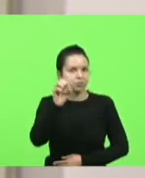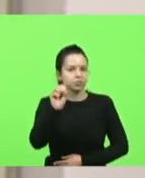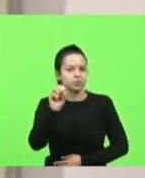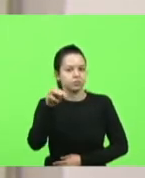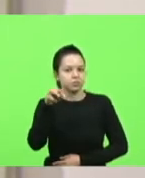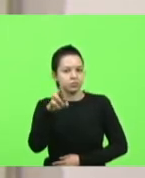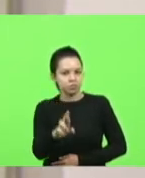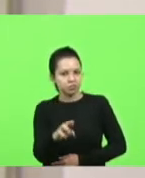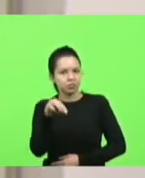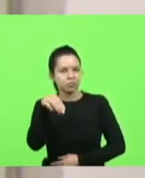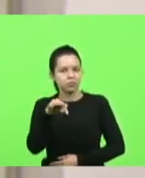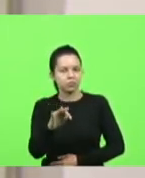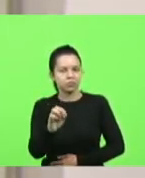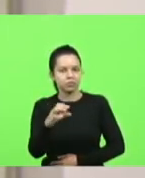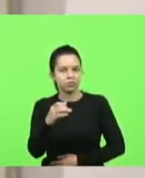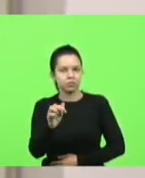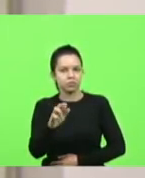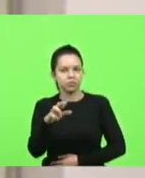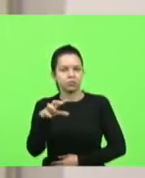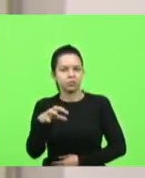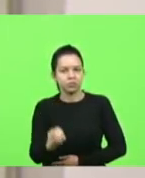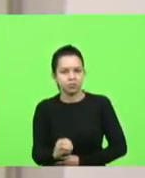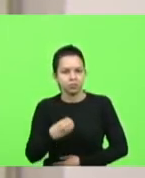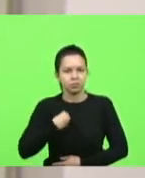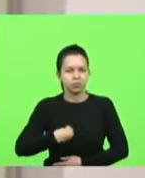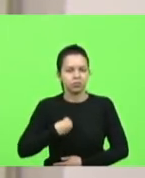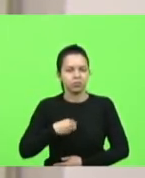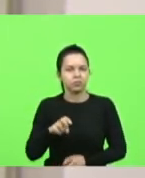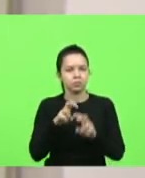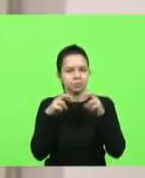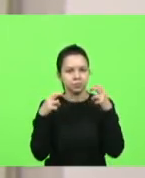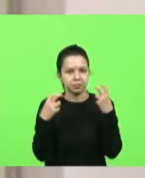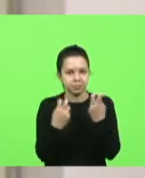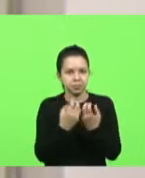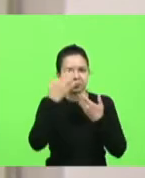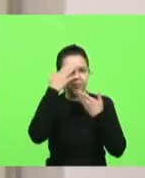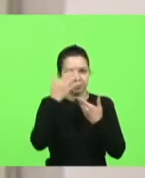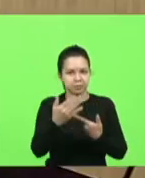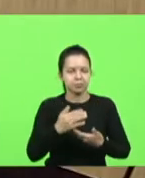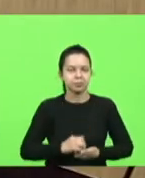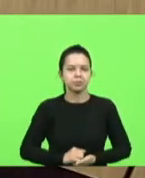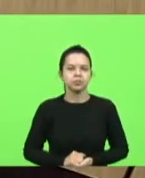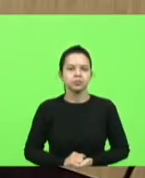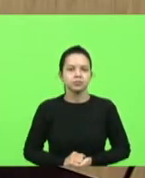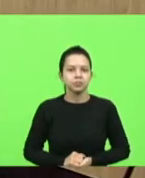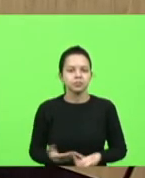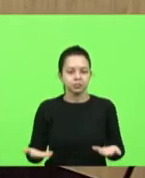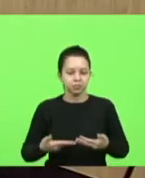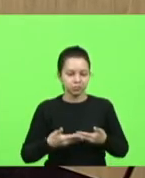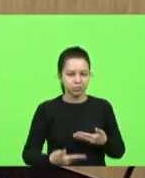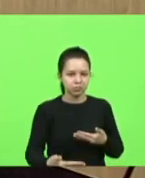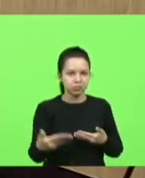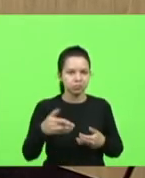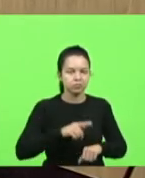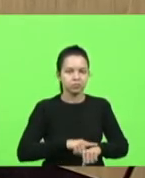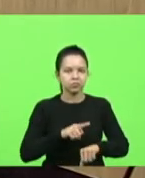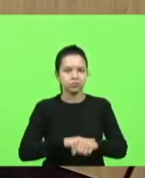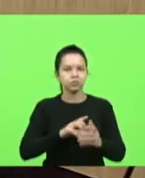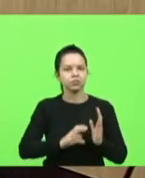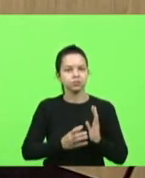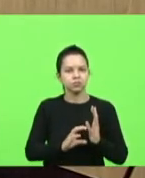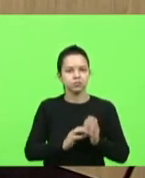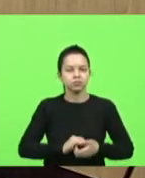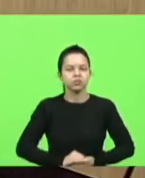também se encontram presentes no plenário desta casa obrigado passaremos agora ao horário destinal dos partidos